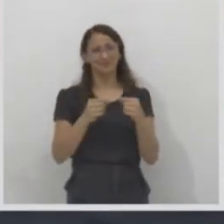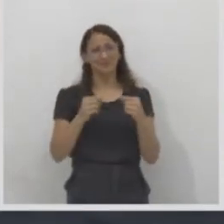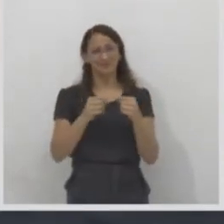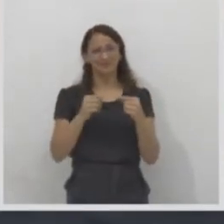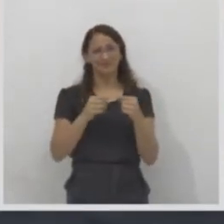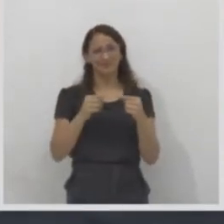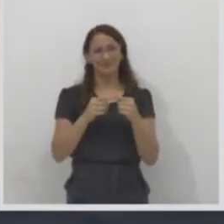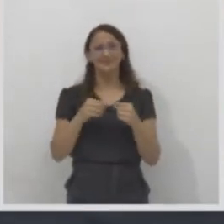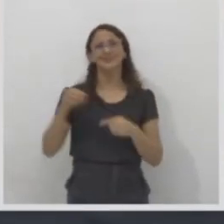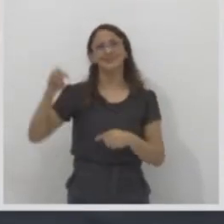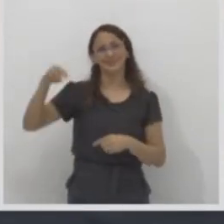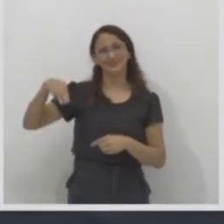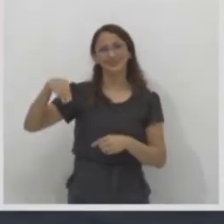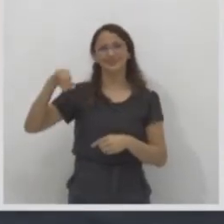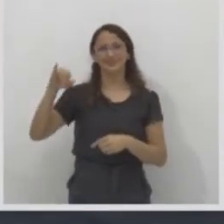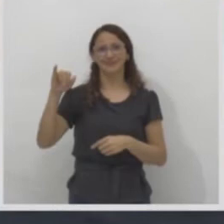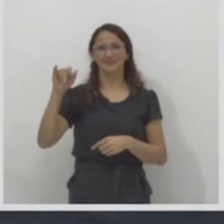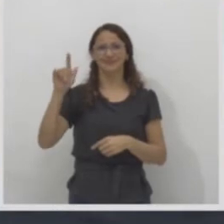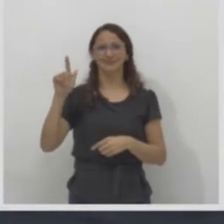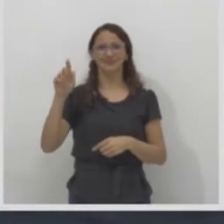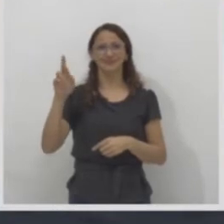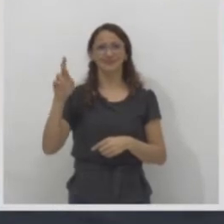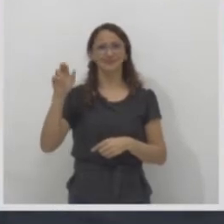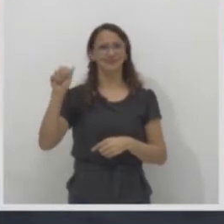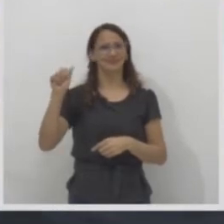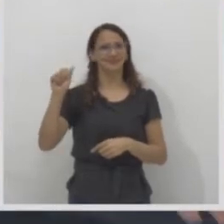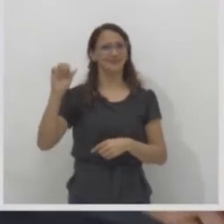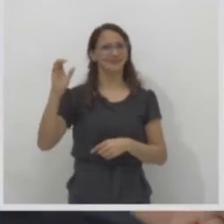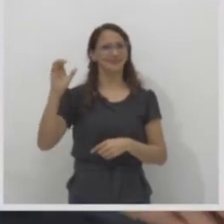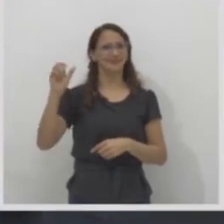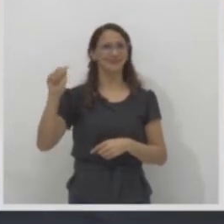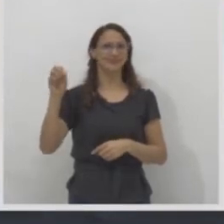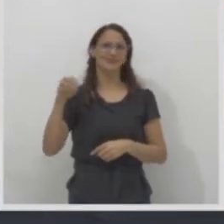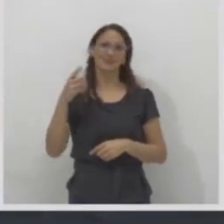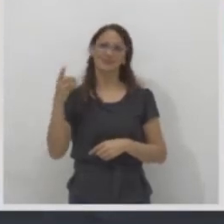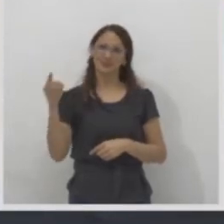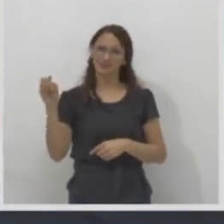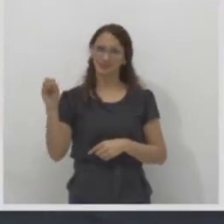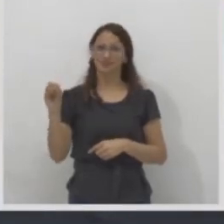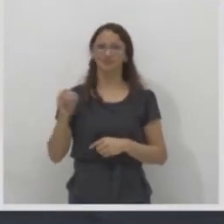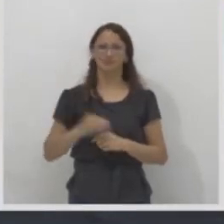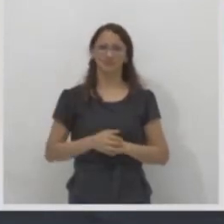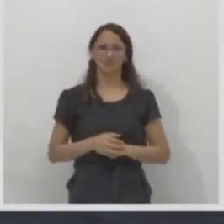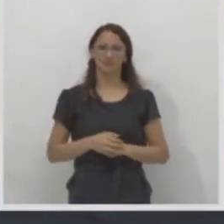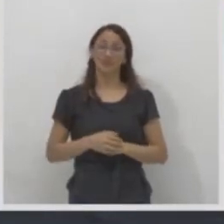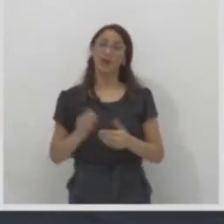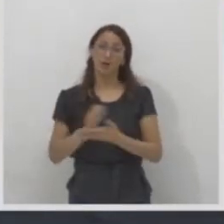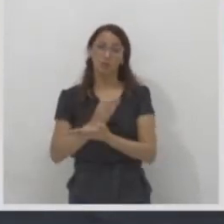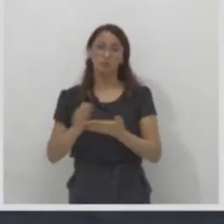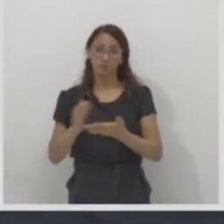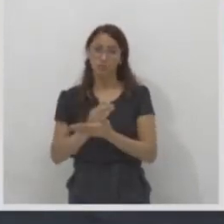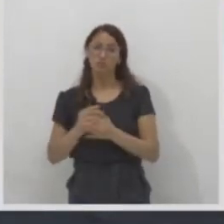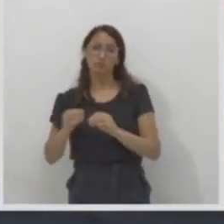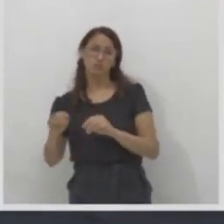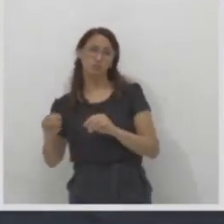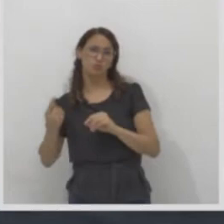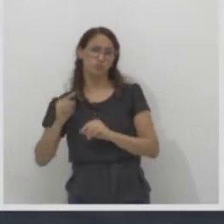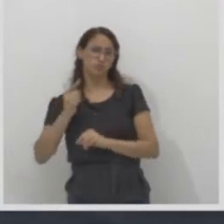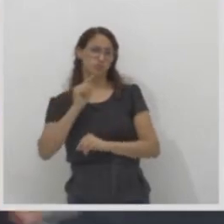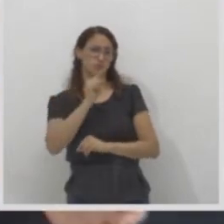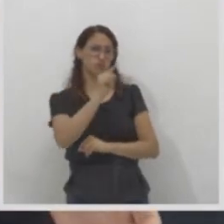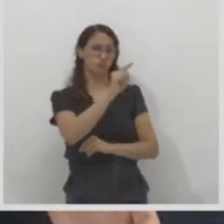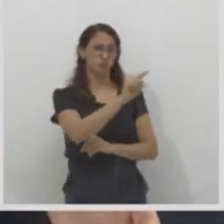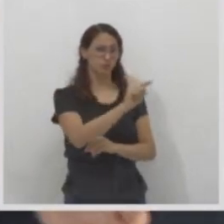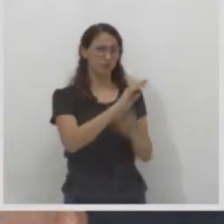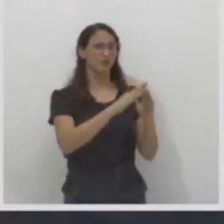rurais, as pessoas saem de uma localidade bem distante, às vezes, e vão para a sua escola. Isso é uma migração. E